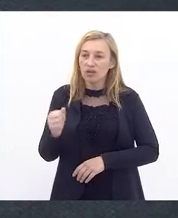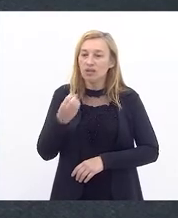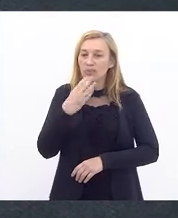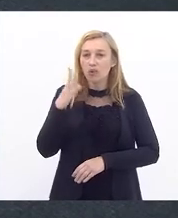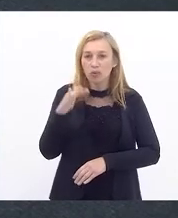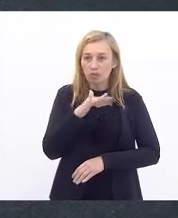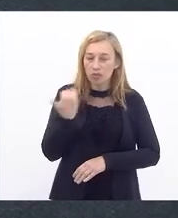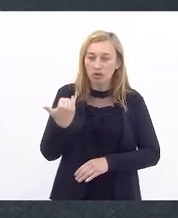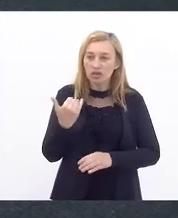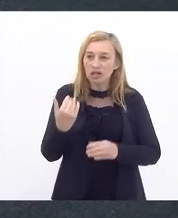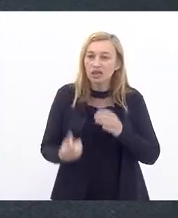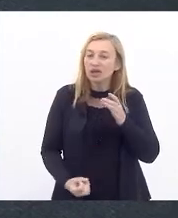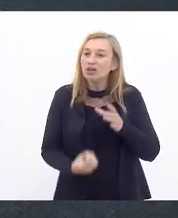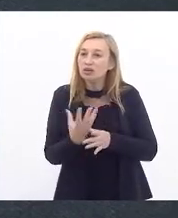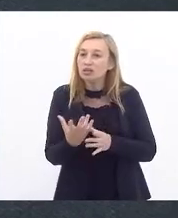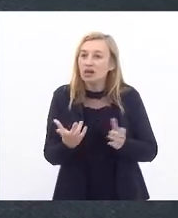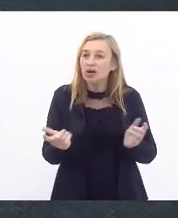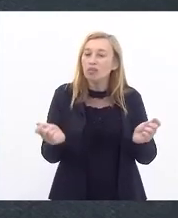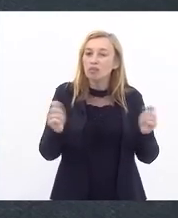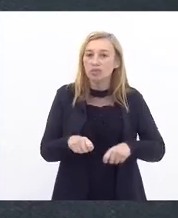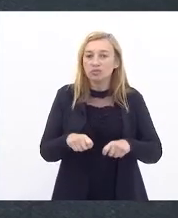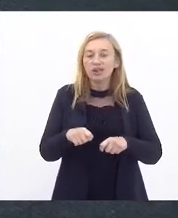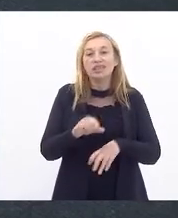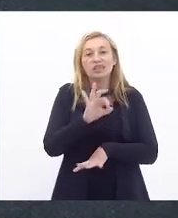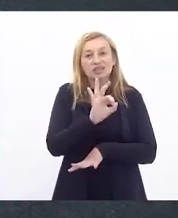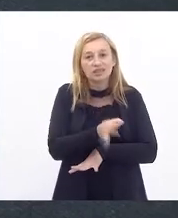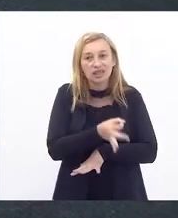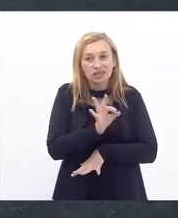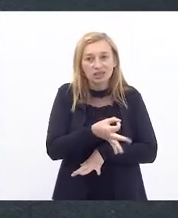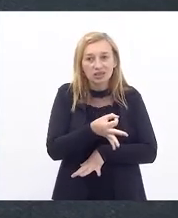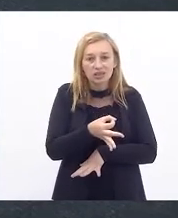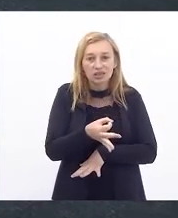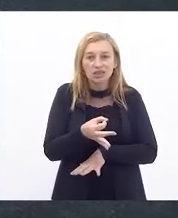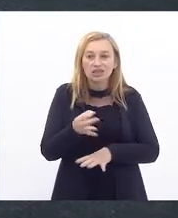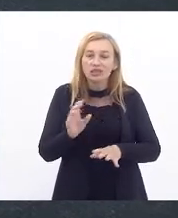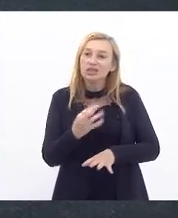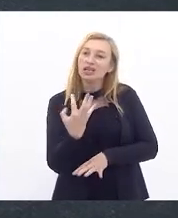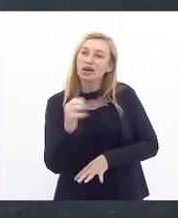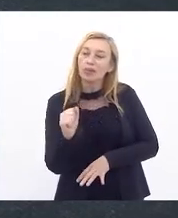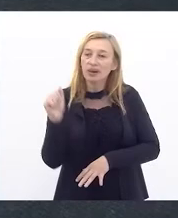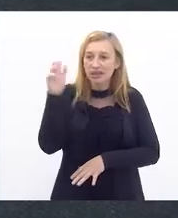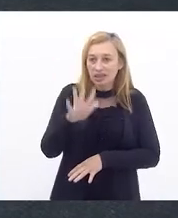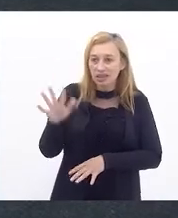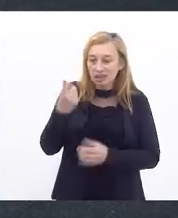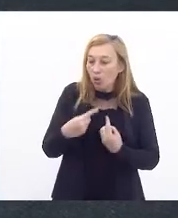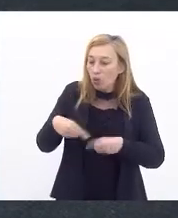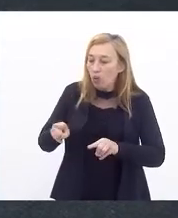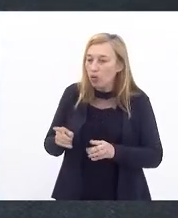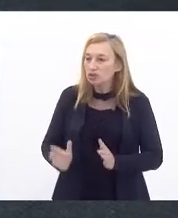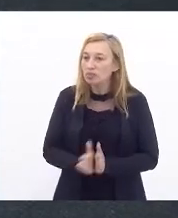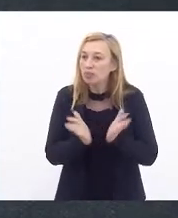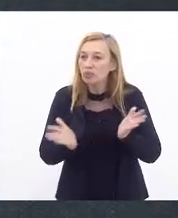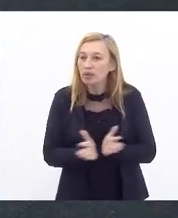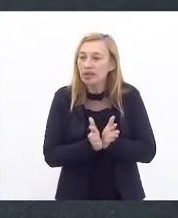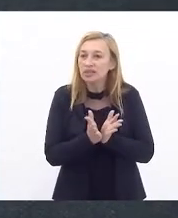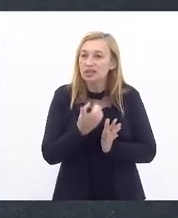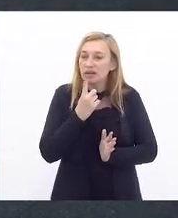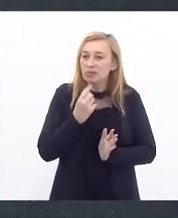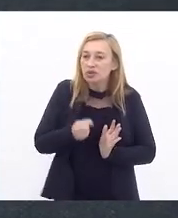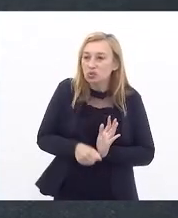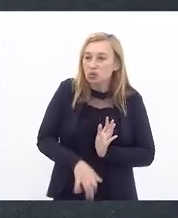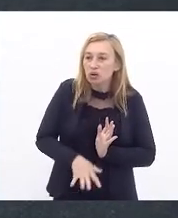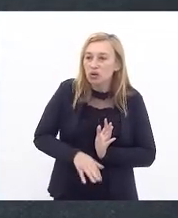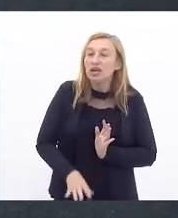construir a possibilidade, inclusive, da campanha nacional contra a pobreza menstrual, que elas